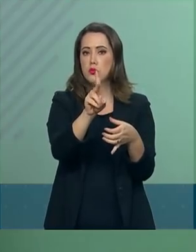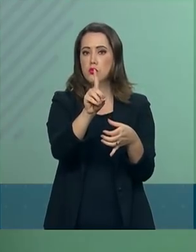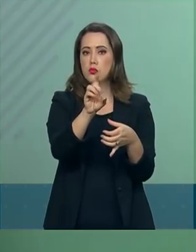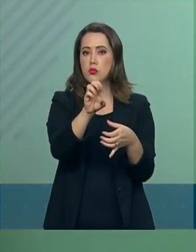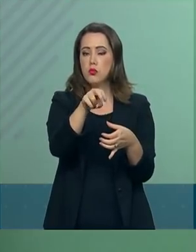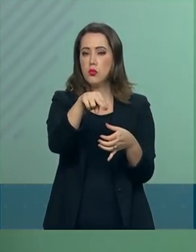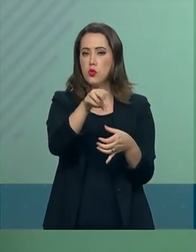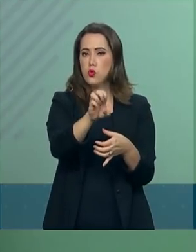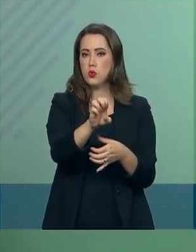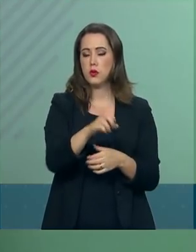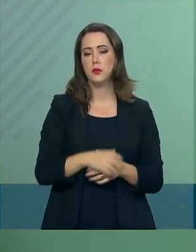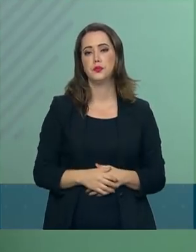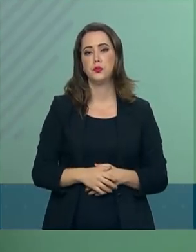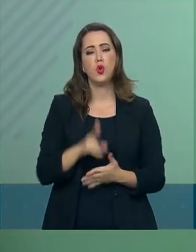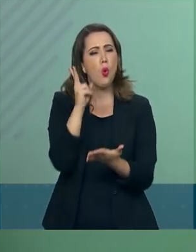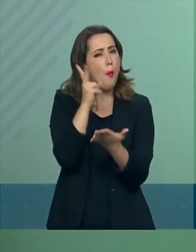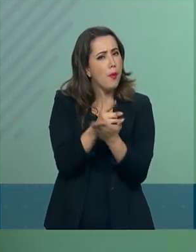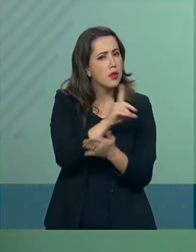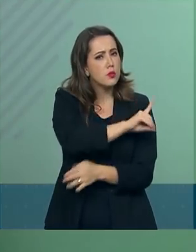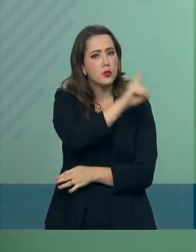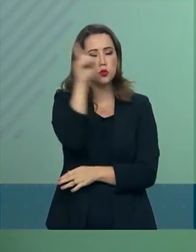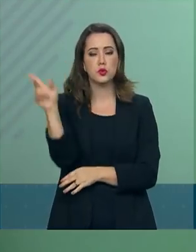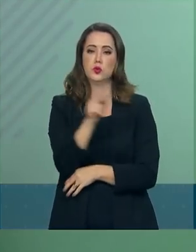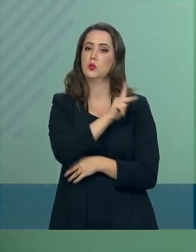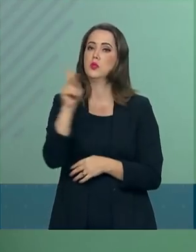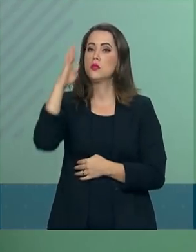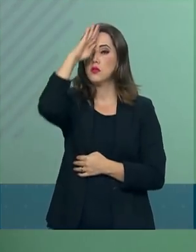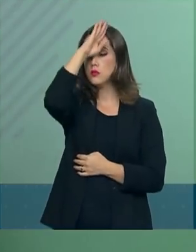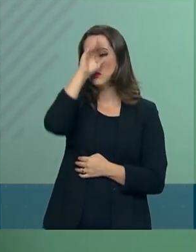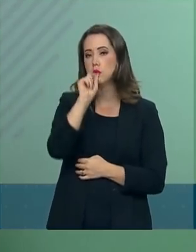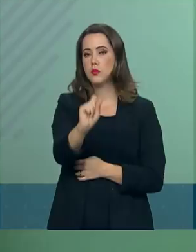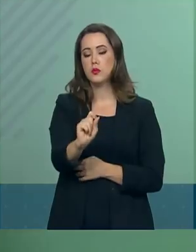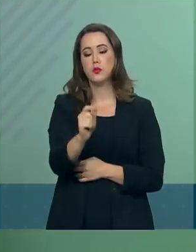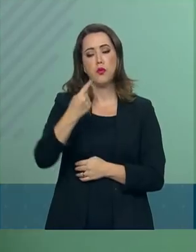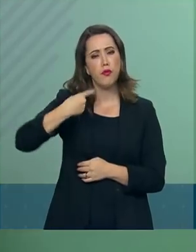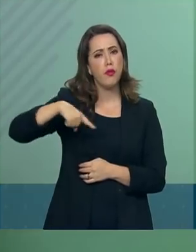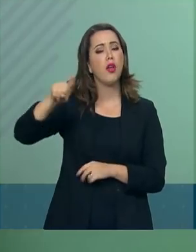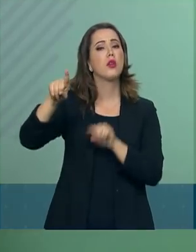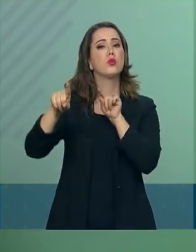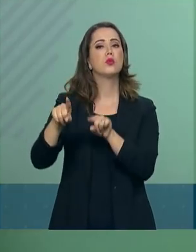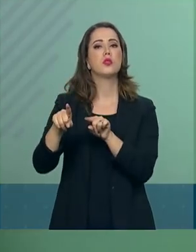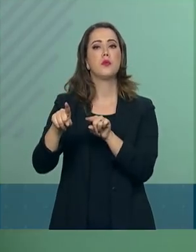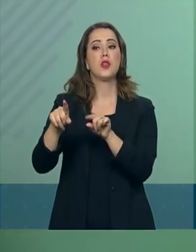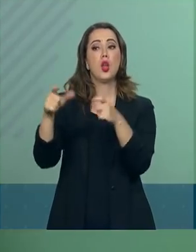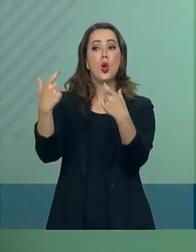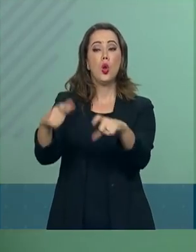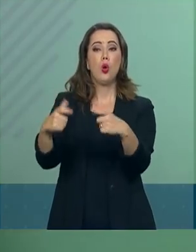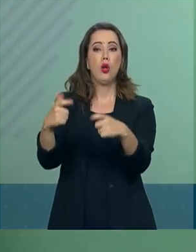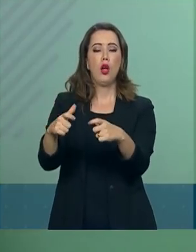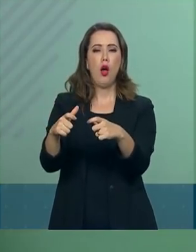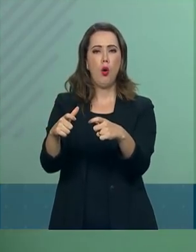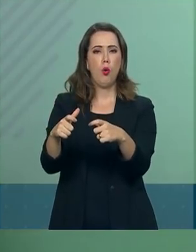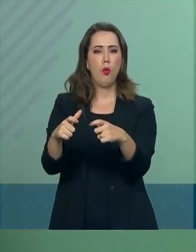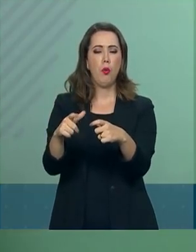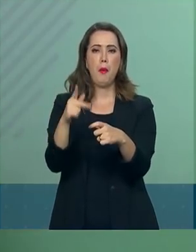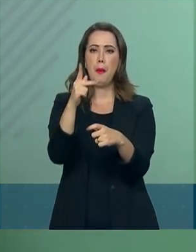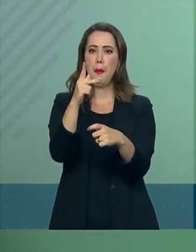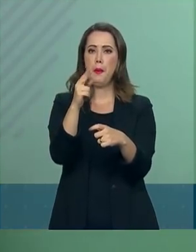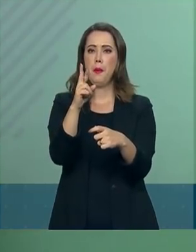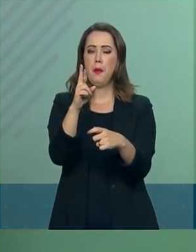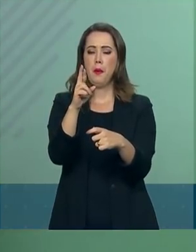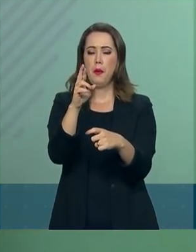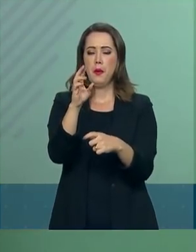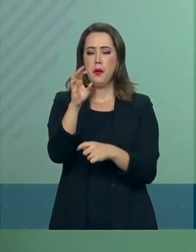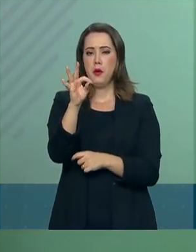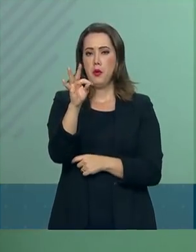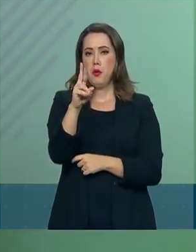Nesse mesmo dia, o presidente da República irá até a cidade de Petrolina para